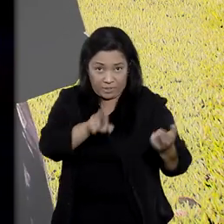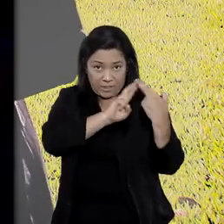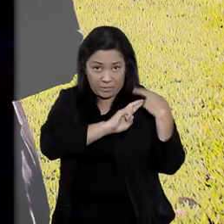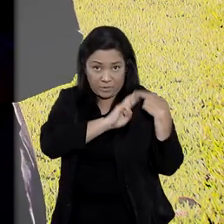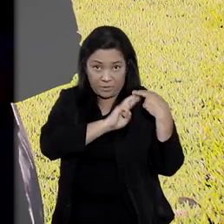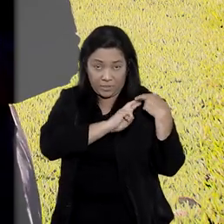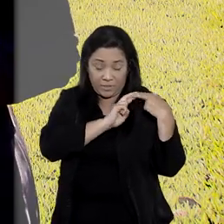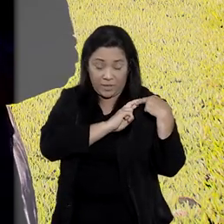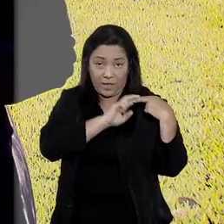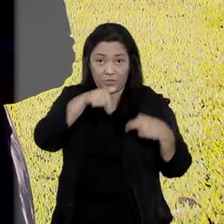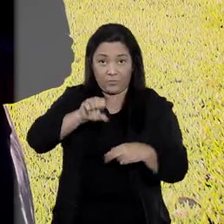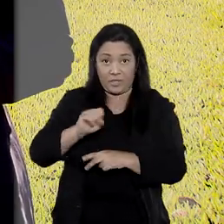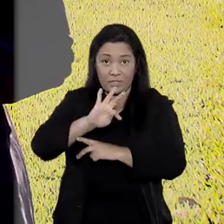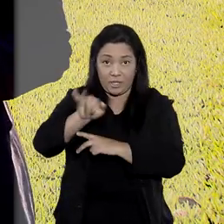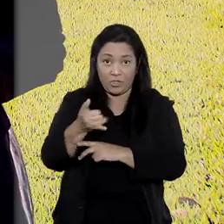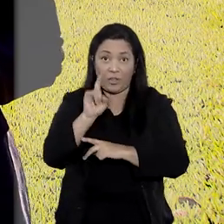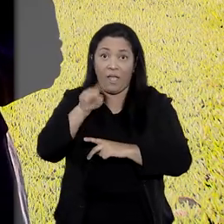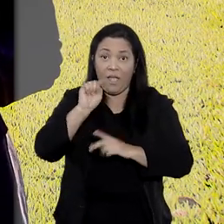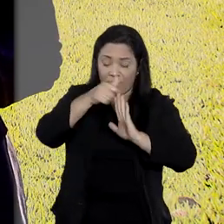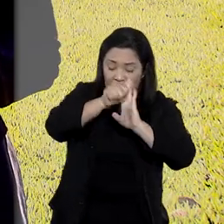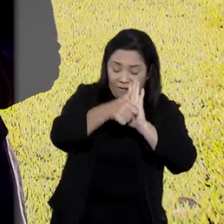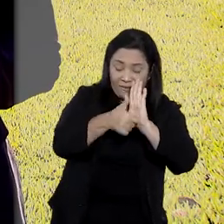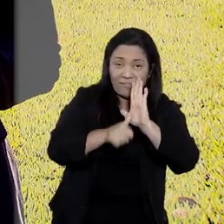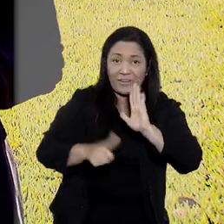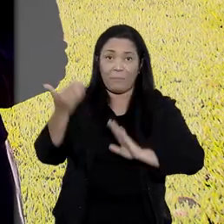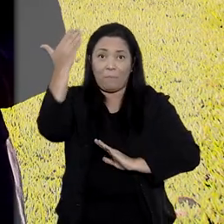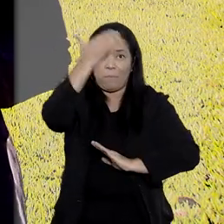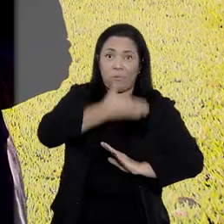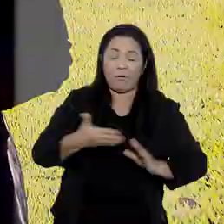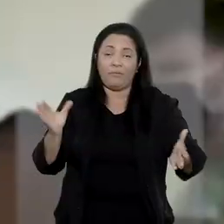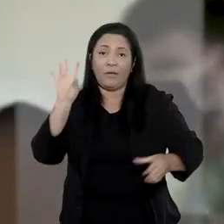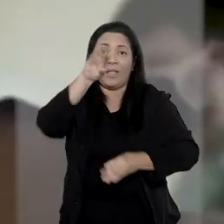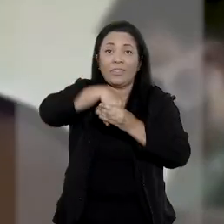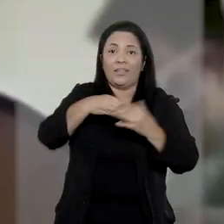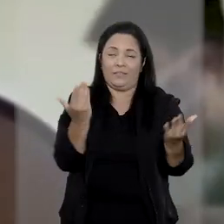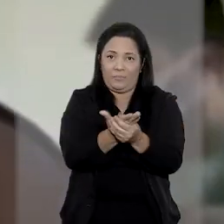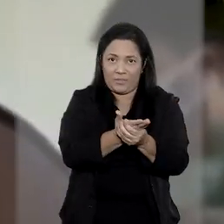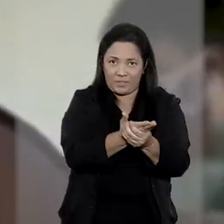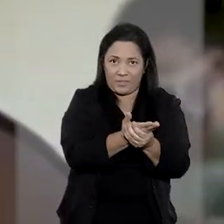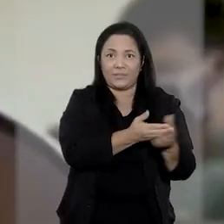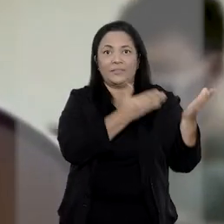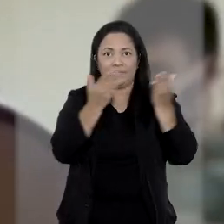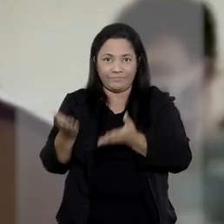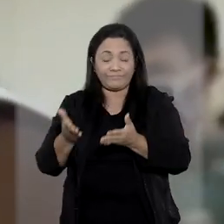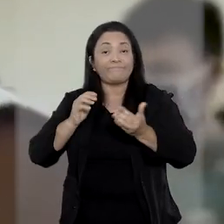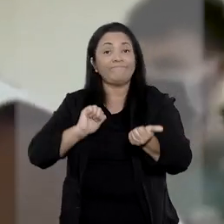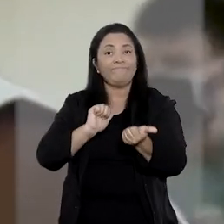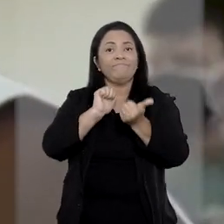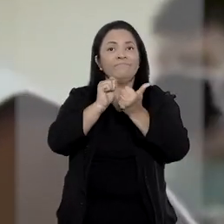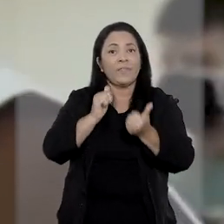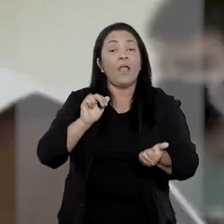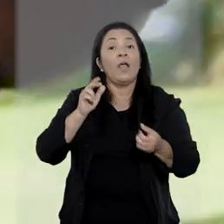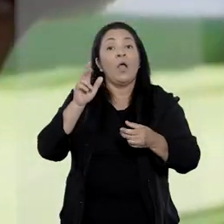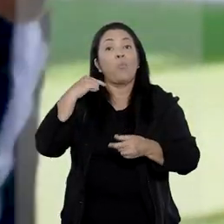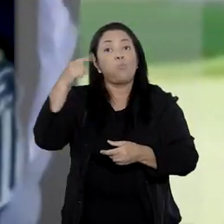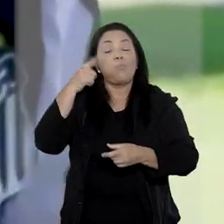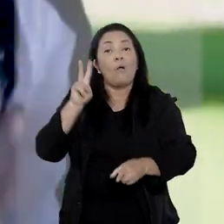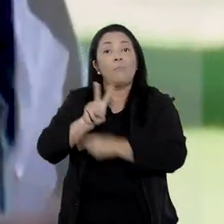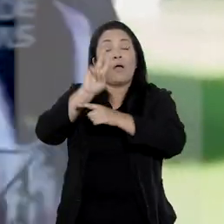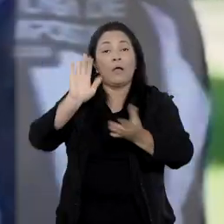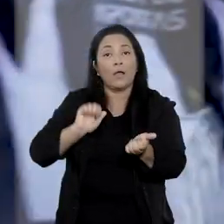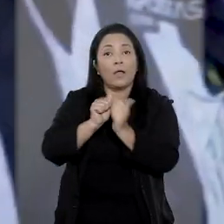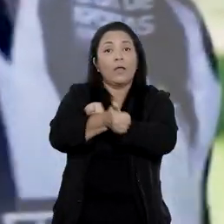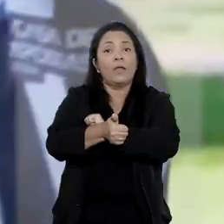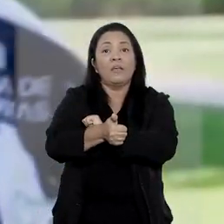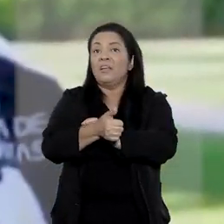está limitada ao exame dos requisitos formais para homologação. No caso de Robinho, a defesa interpôs recurso contra a